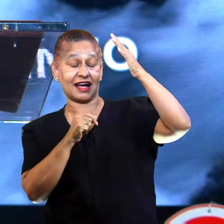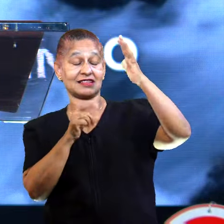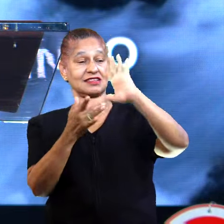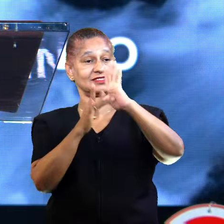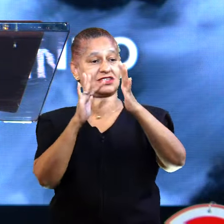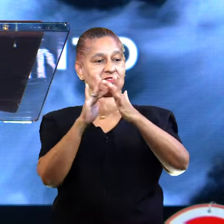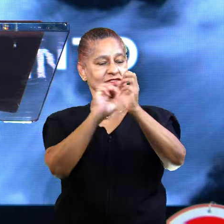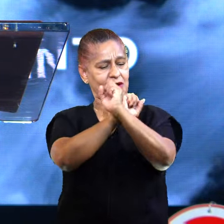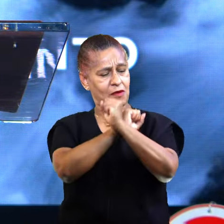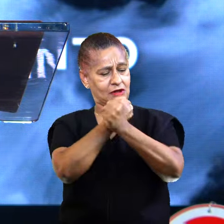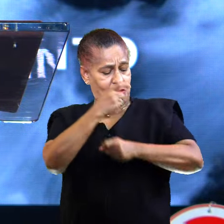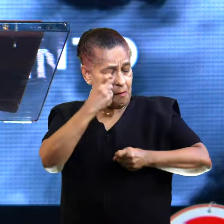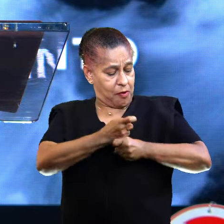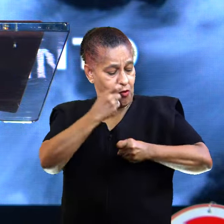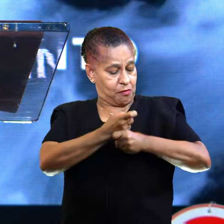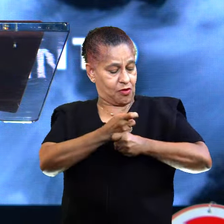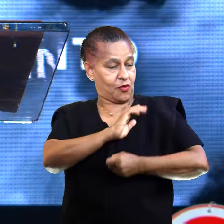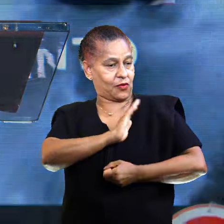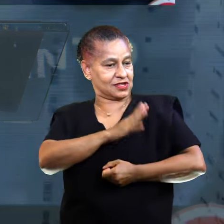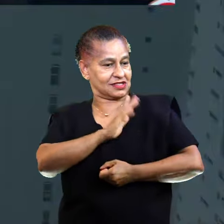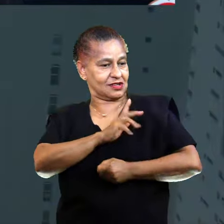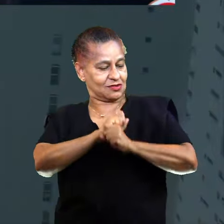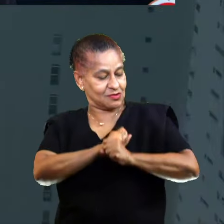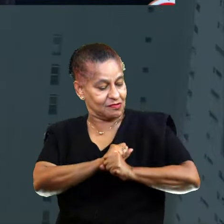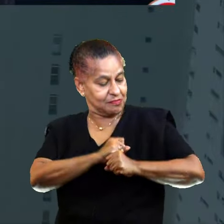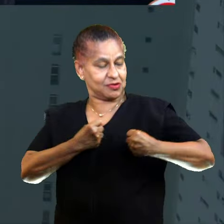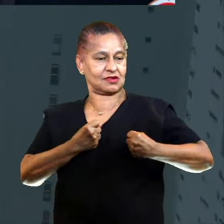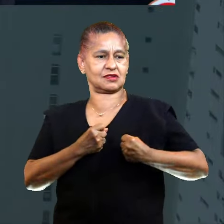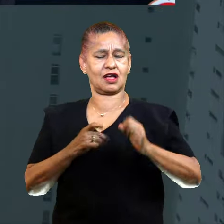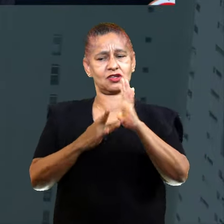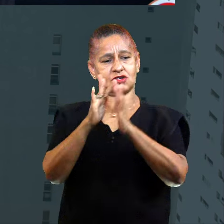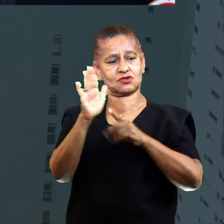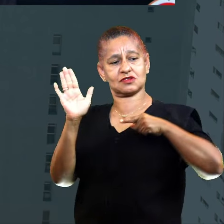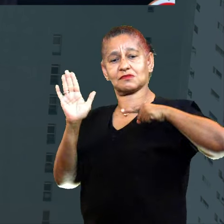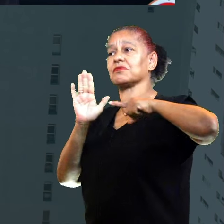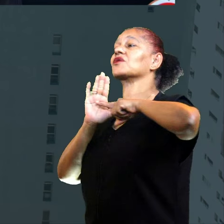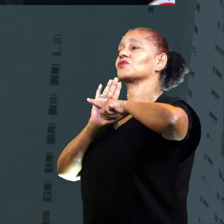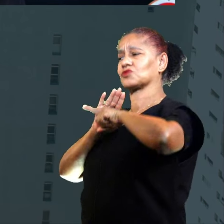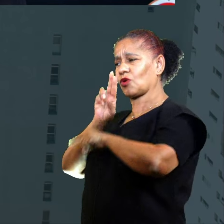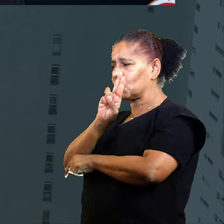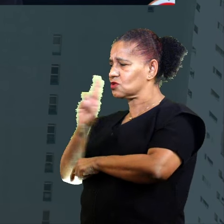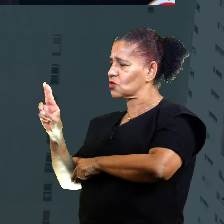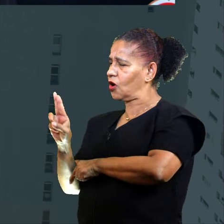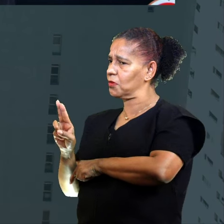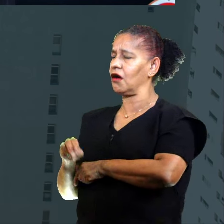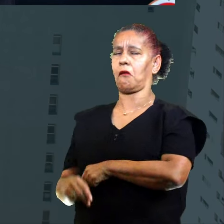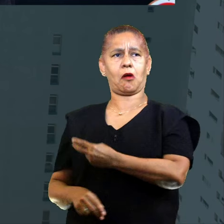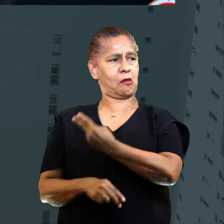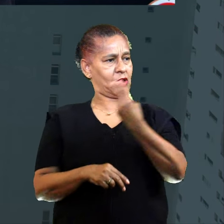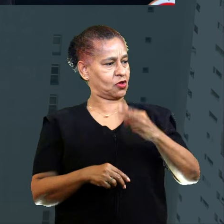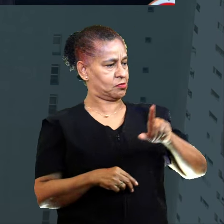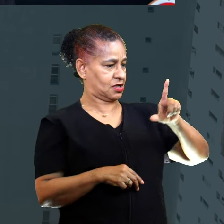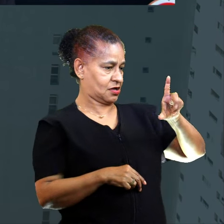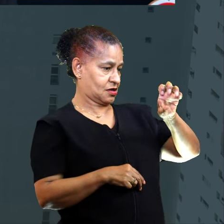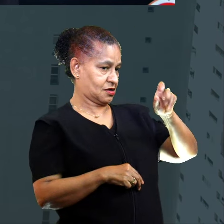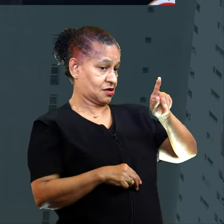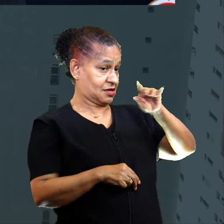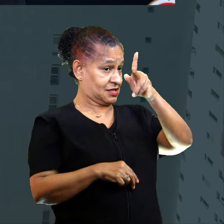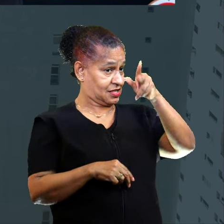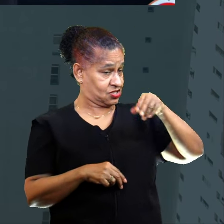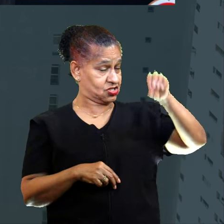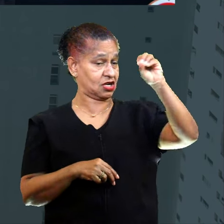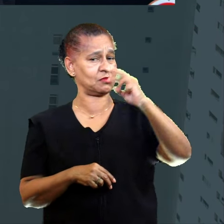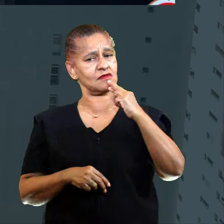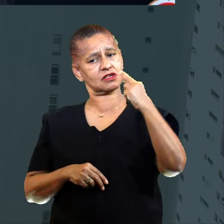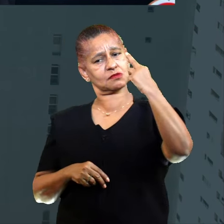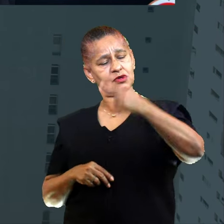Verso 9 diz que então Jesus lhe perguntou qual é o teu nome. E ele respondeu meu nome é Legião. Respondeu ele